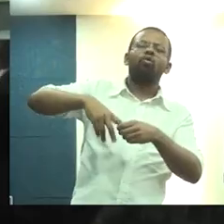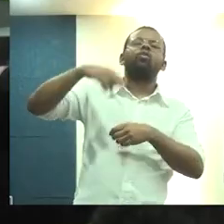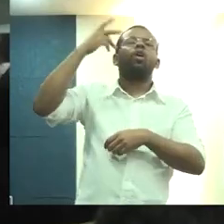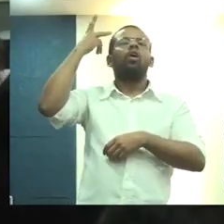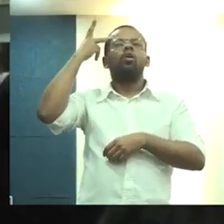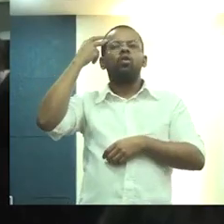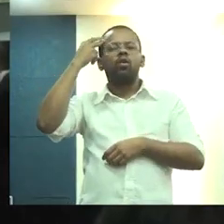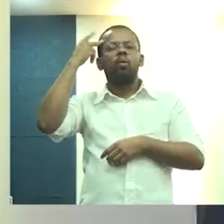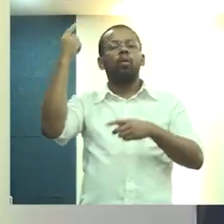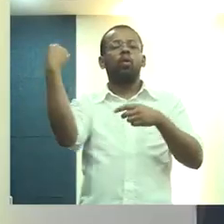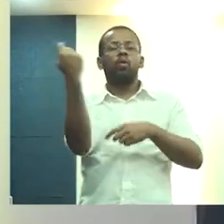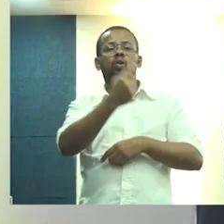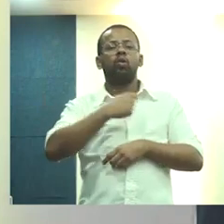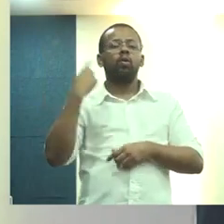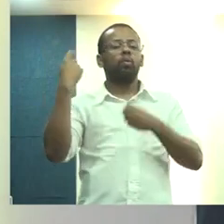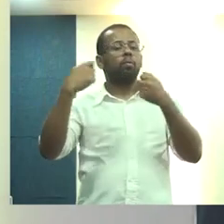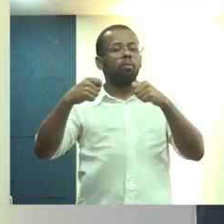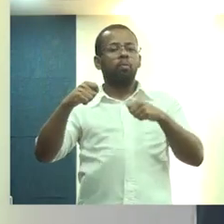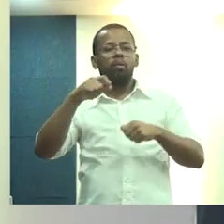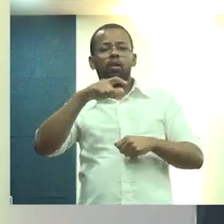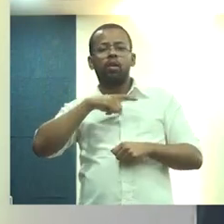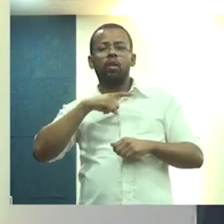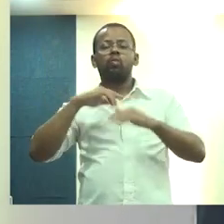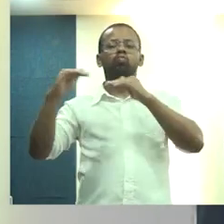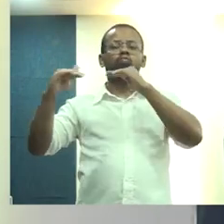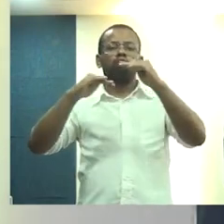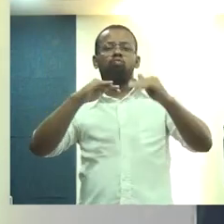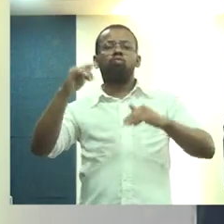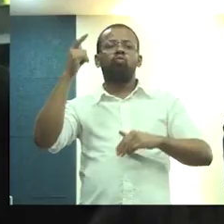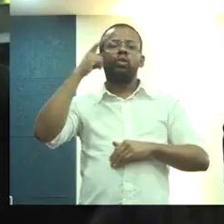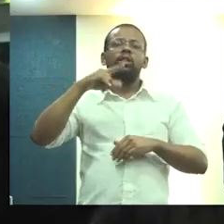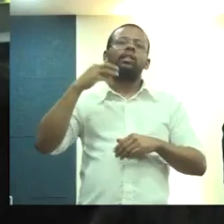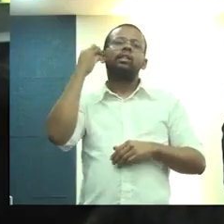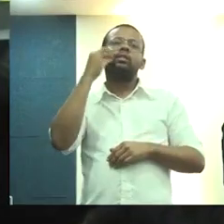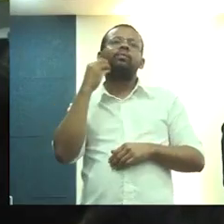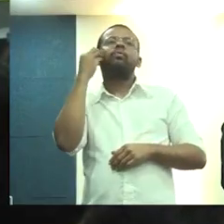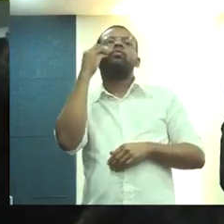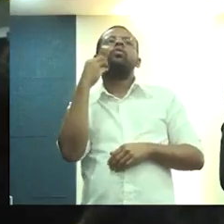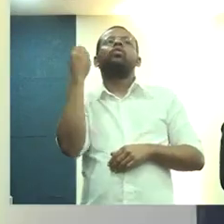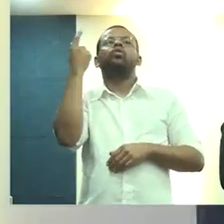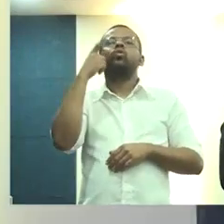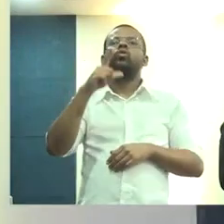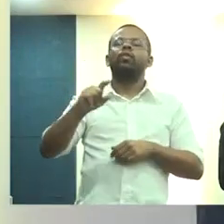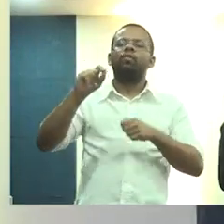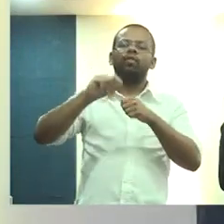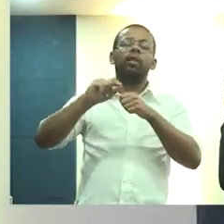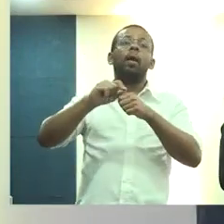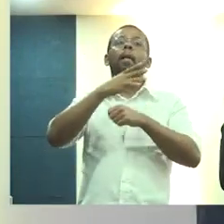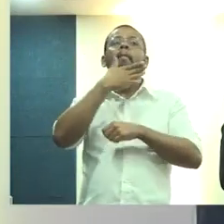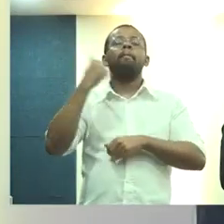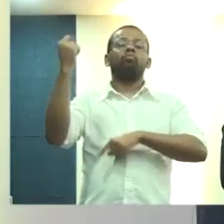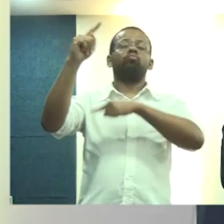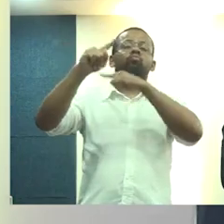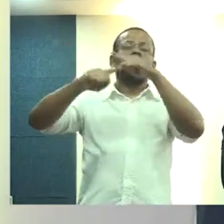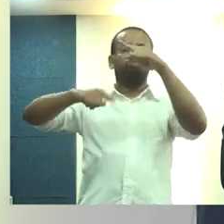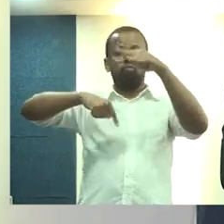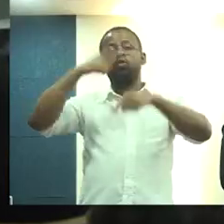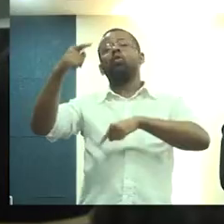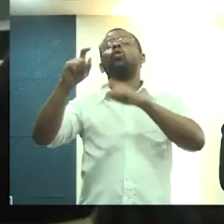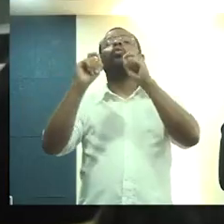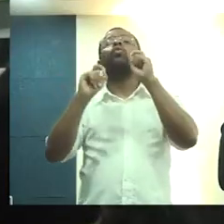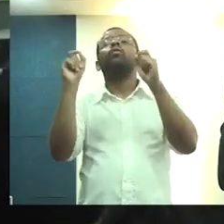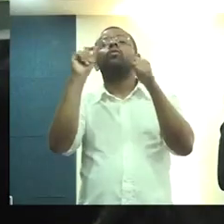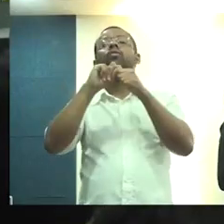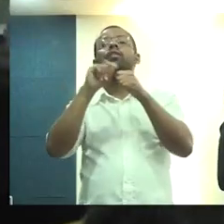precisa, com todos os balanços, com todas as experiências, fazer muito melhor. E esse fazer muito